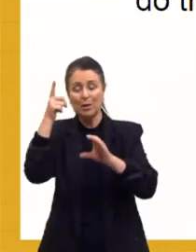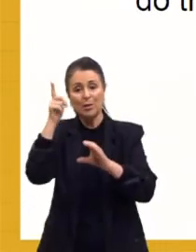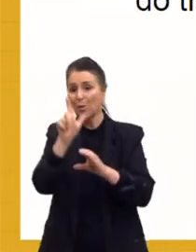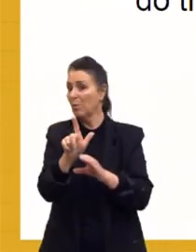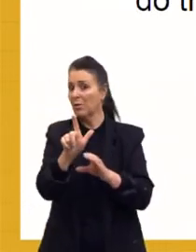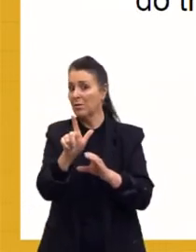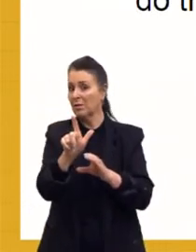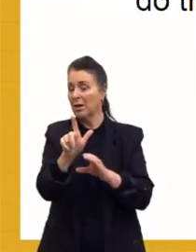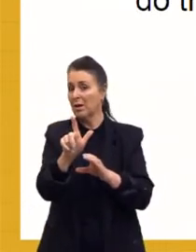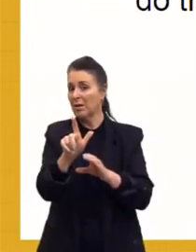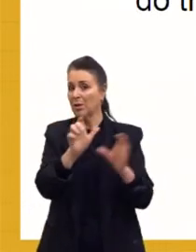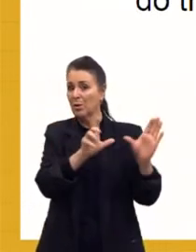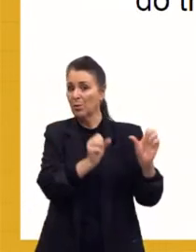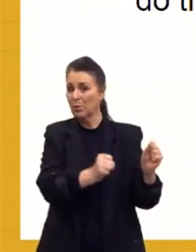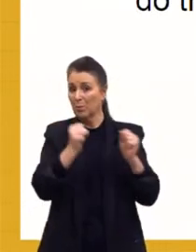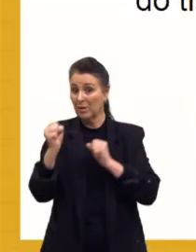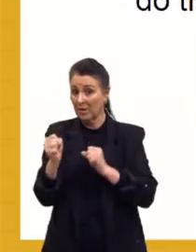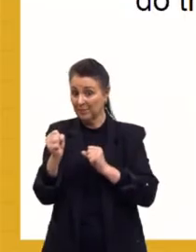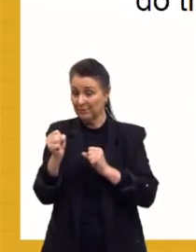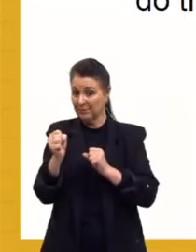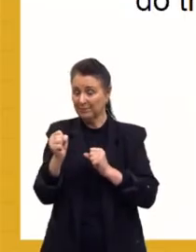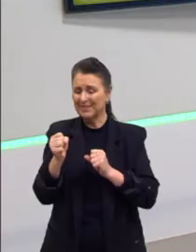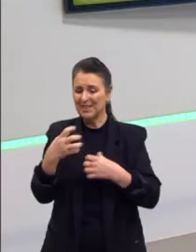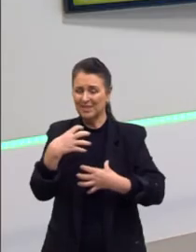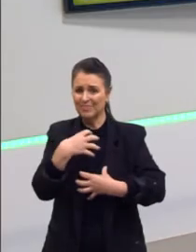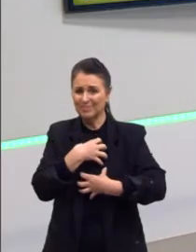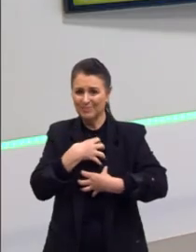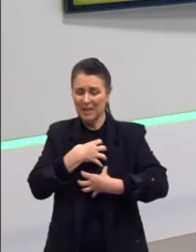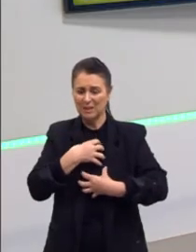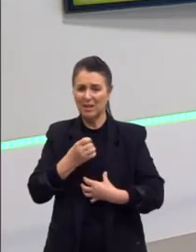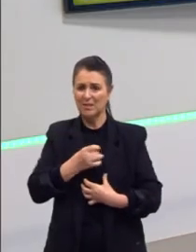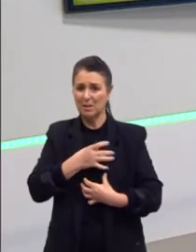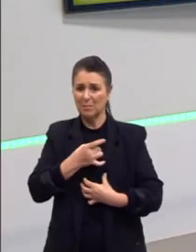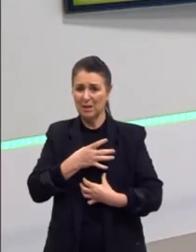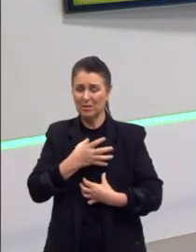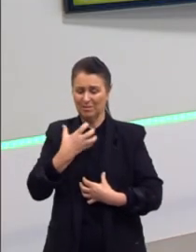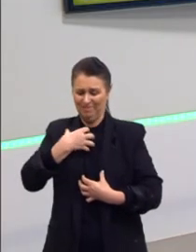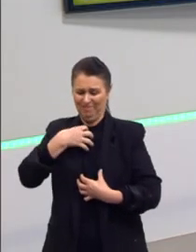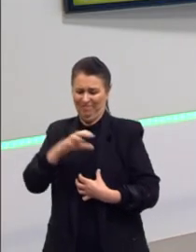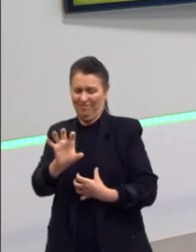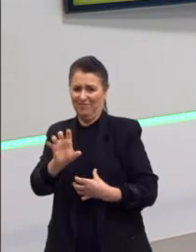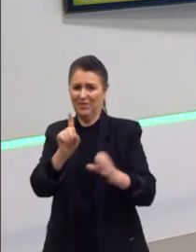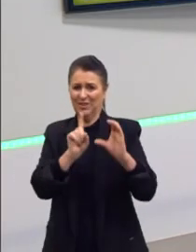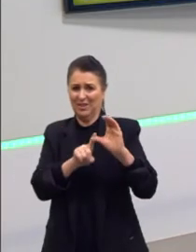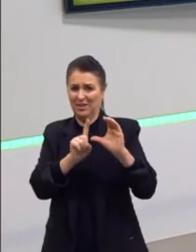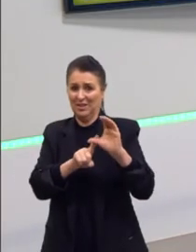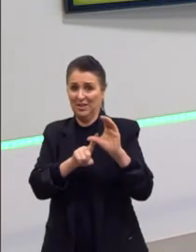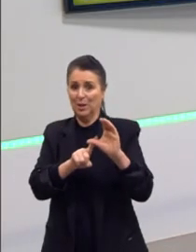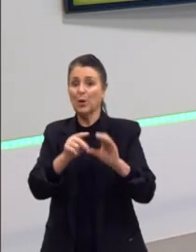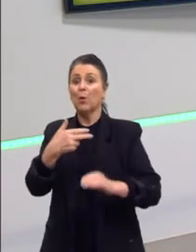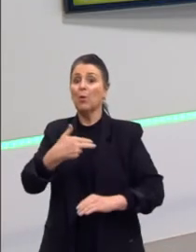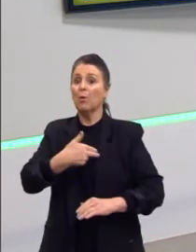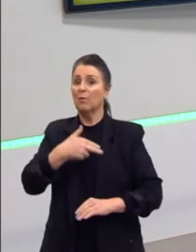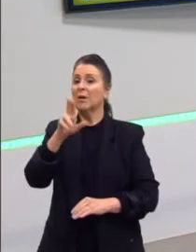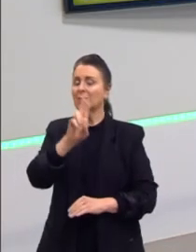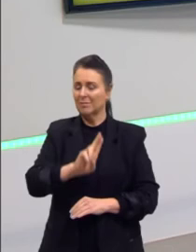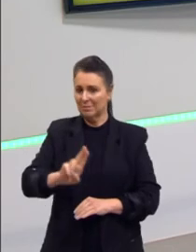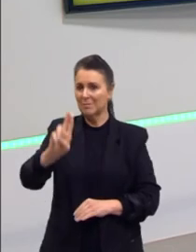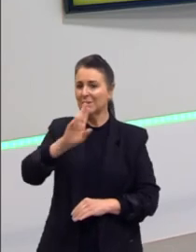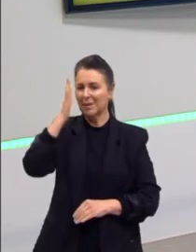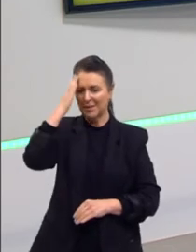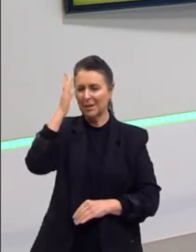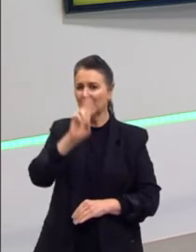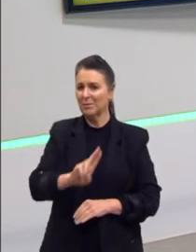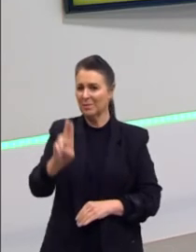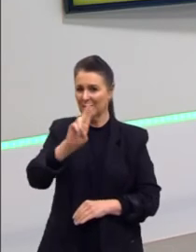perseguidos, e esse clima, e esse medo do anticomunismo, ele é usado para Vargas, por Vargas, para ele